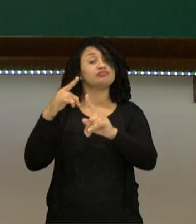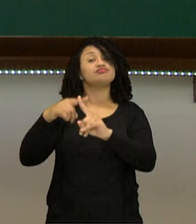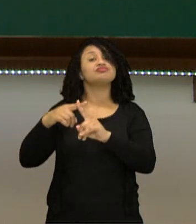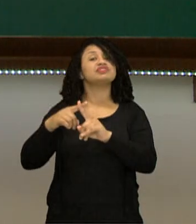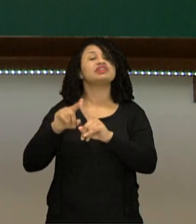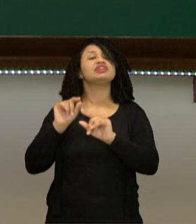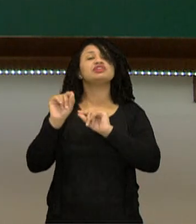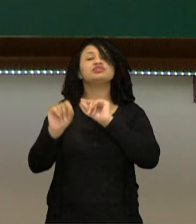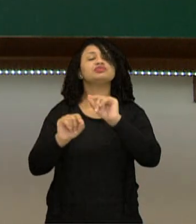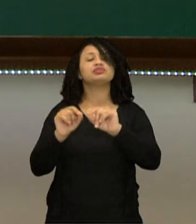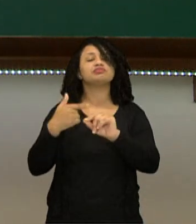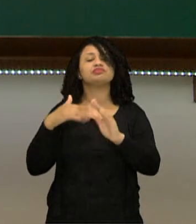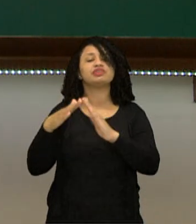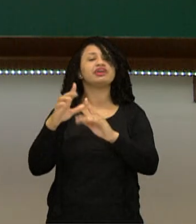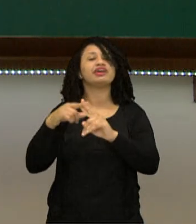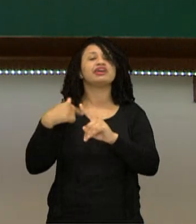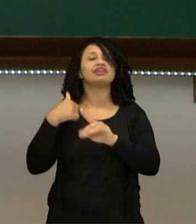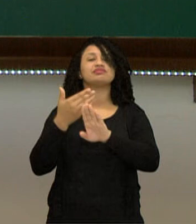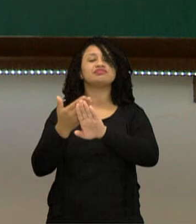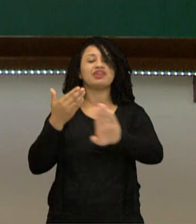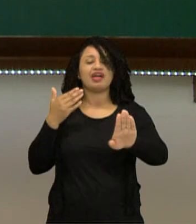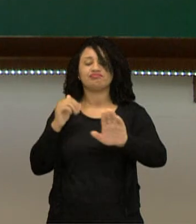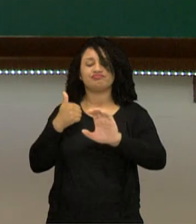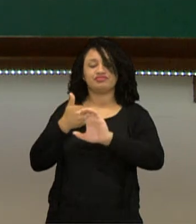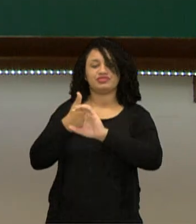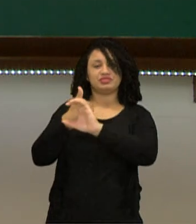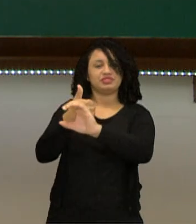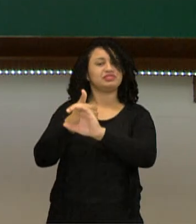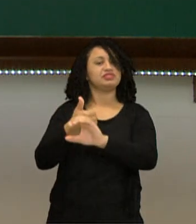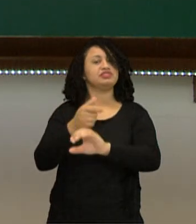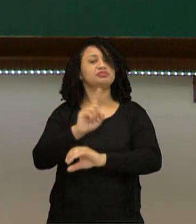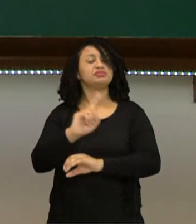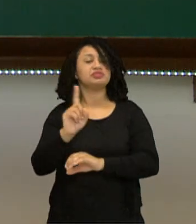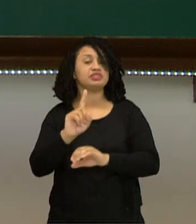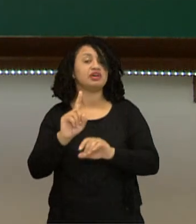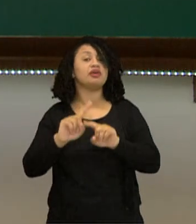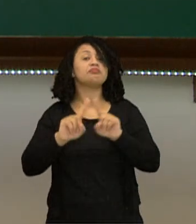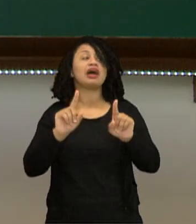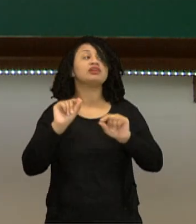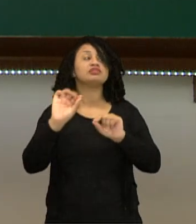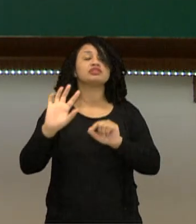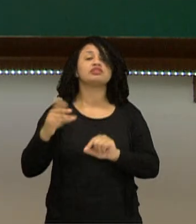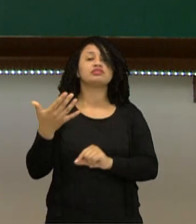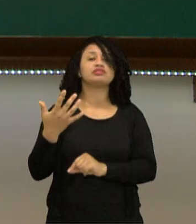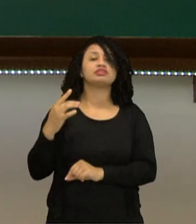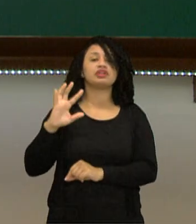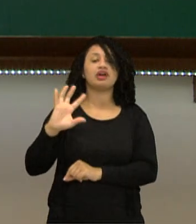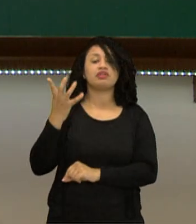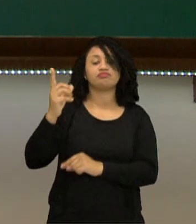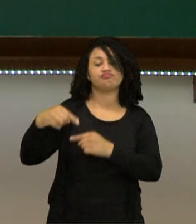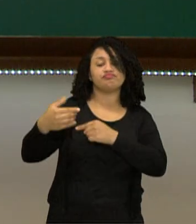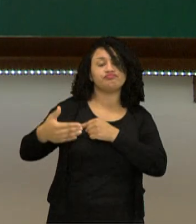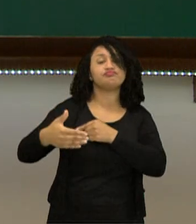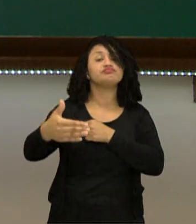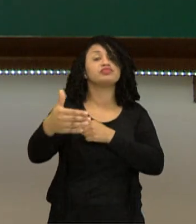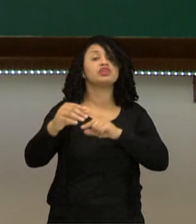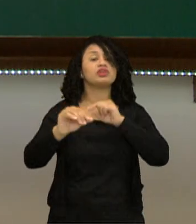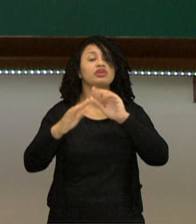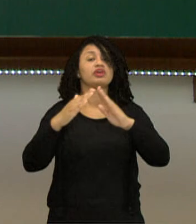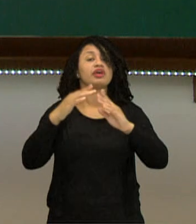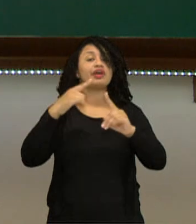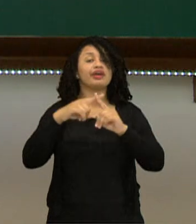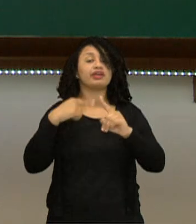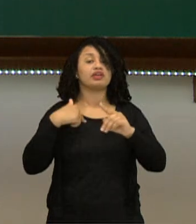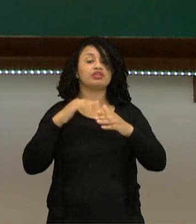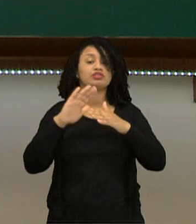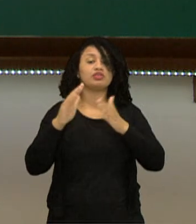eles não se afastam do cristianismo. O que aconteceu a partir dali? A igreja passou